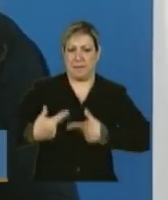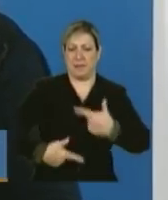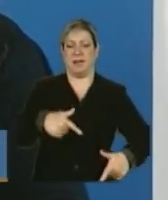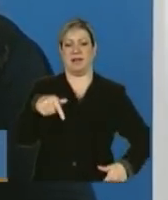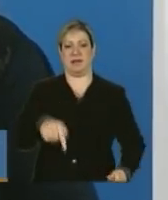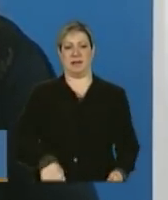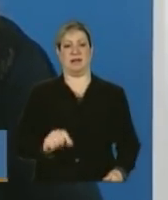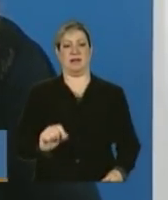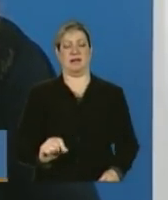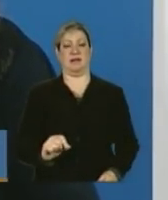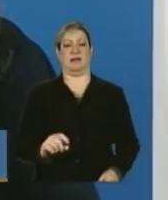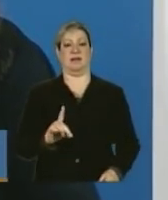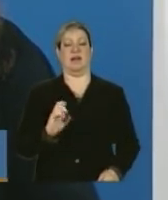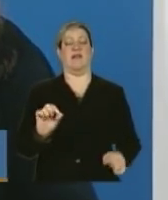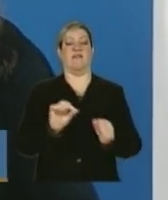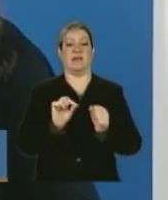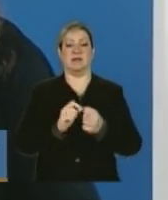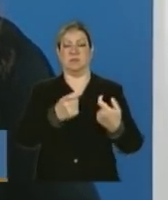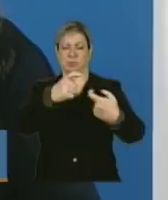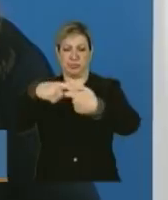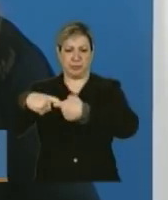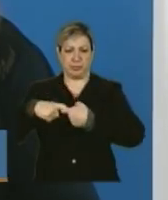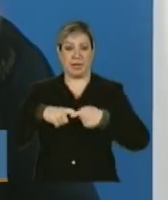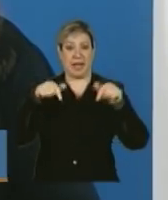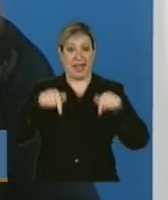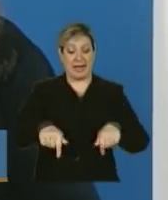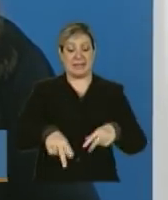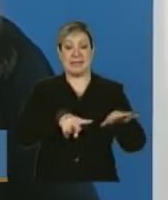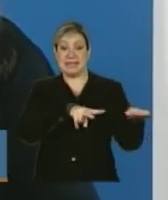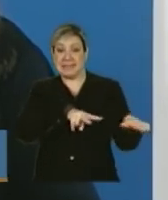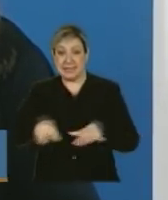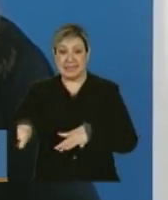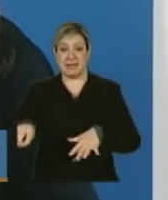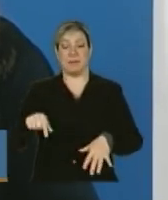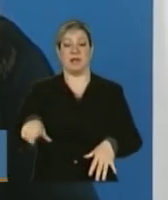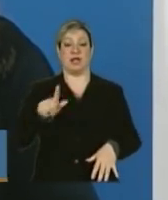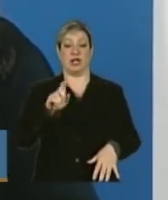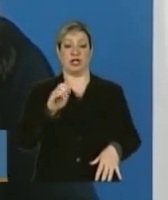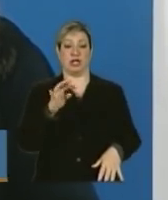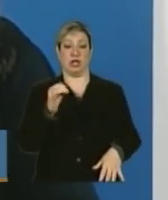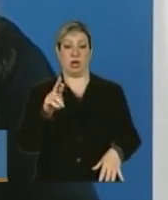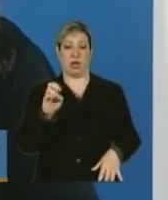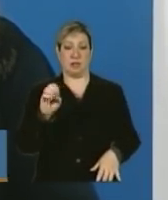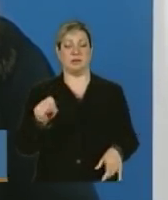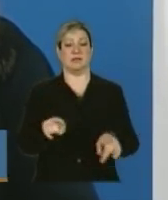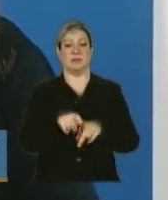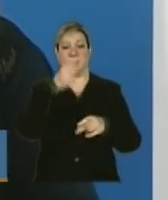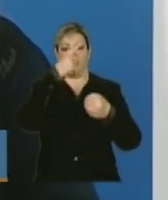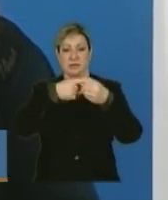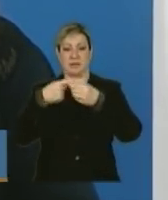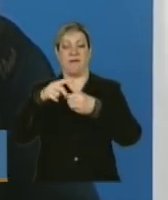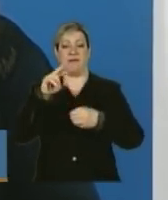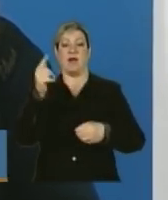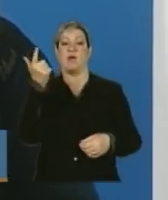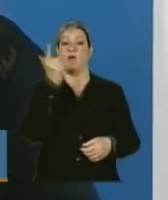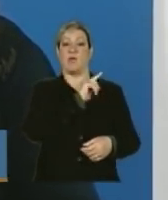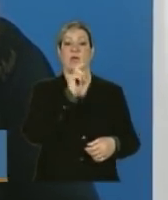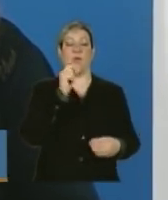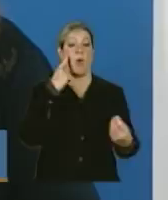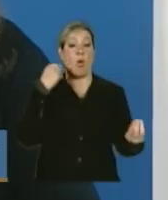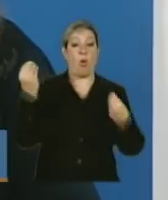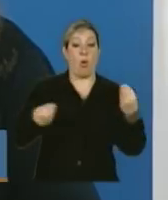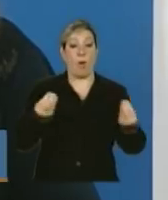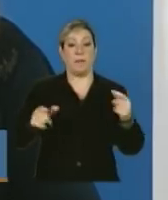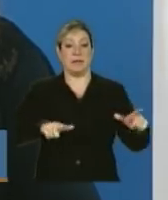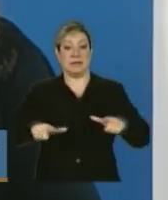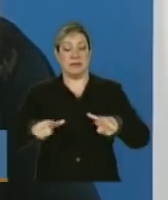nós definimos quais são essas parcerias. Ainda nessa semana, os gestores municipais do cadastro único vão ter acesso à primeira instrução operacional